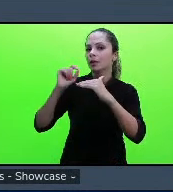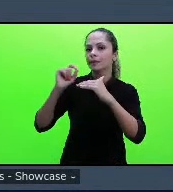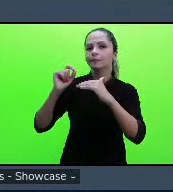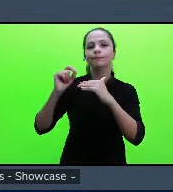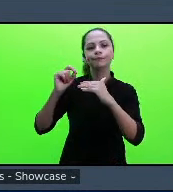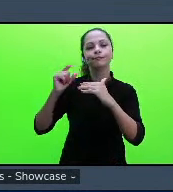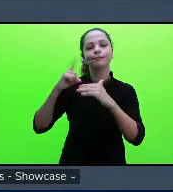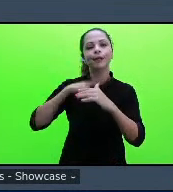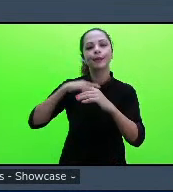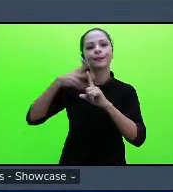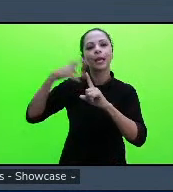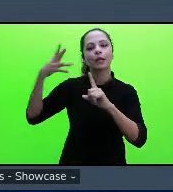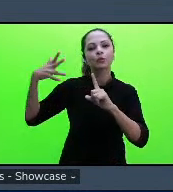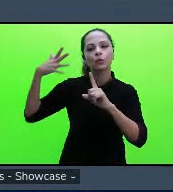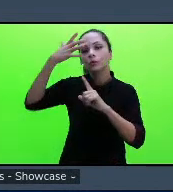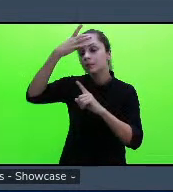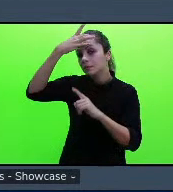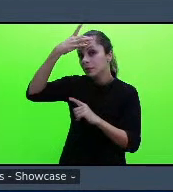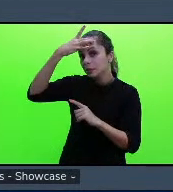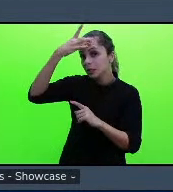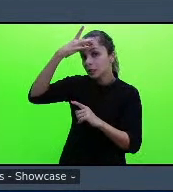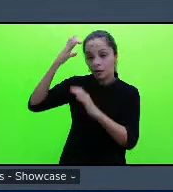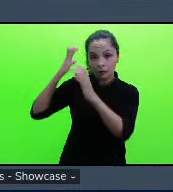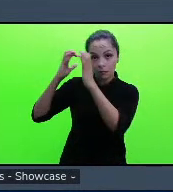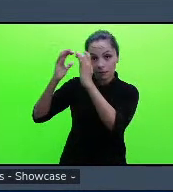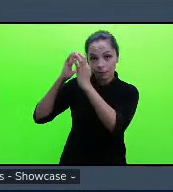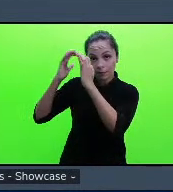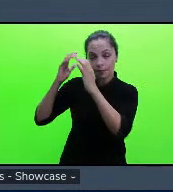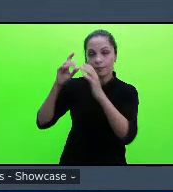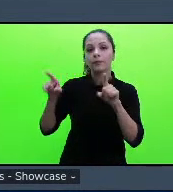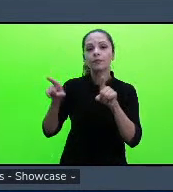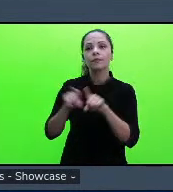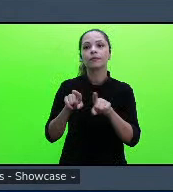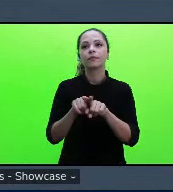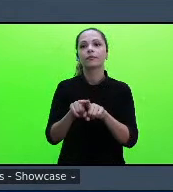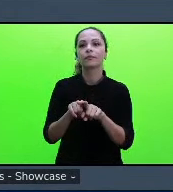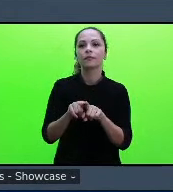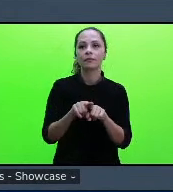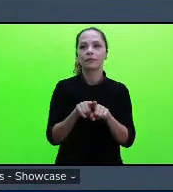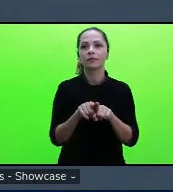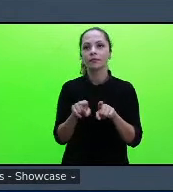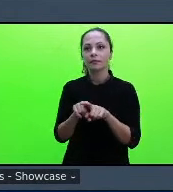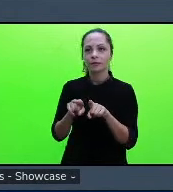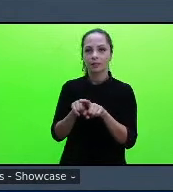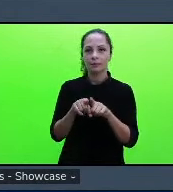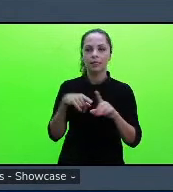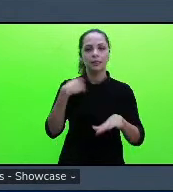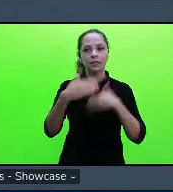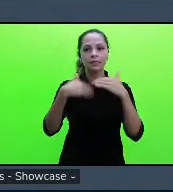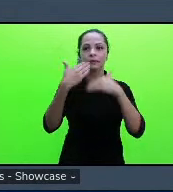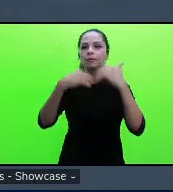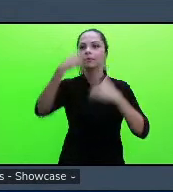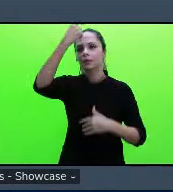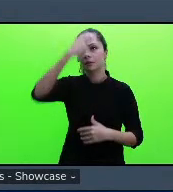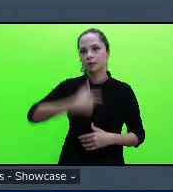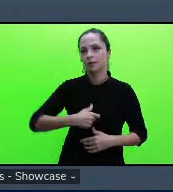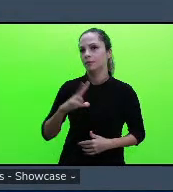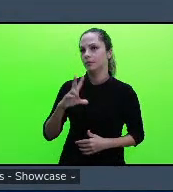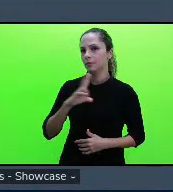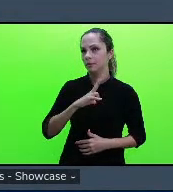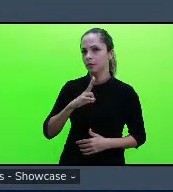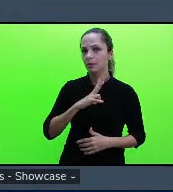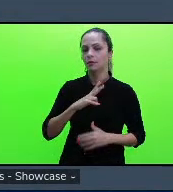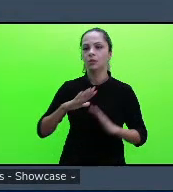assim como aumentar a probabilidade da melhoria no desenvolvimento pessoal escolar e profissional